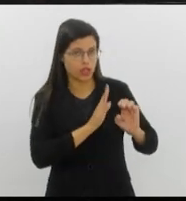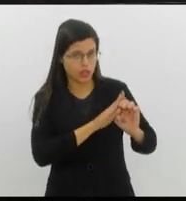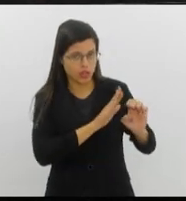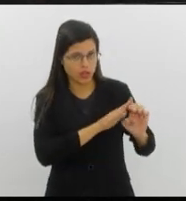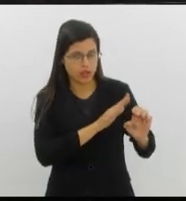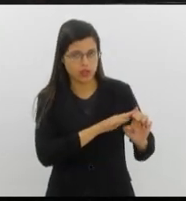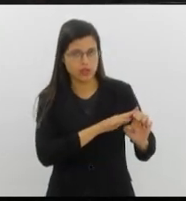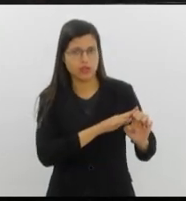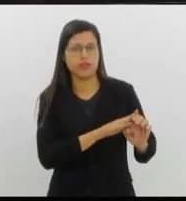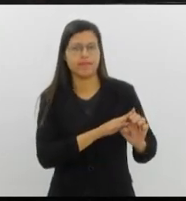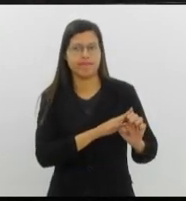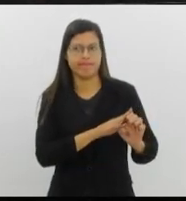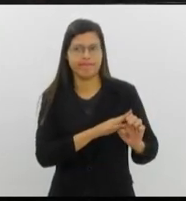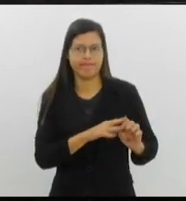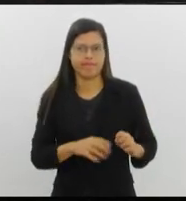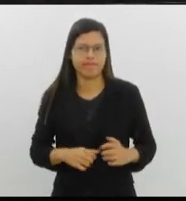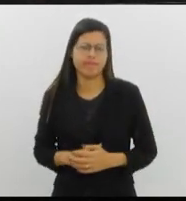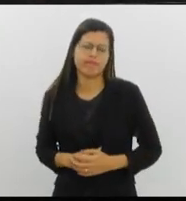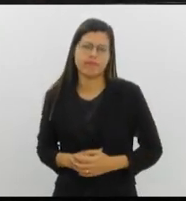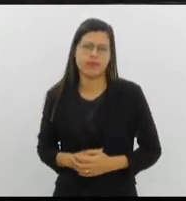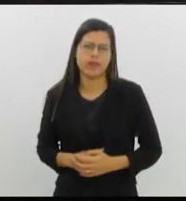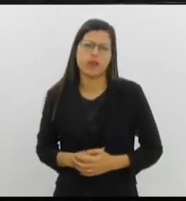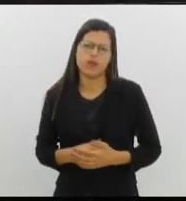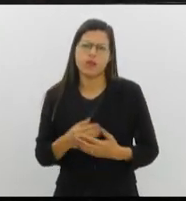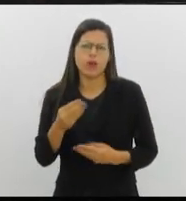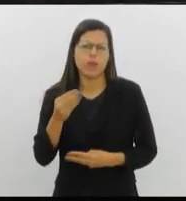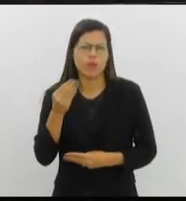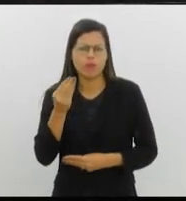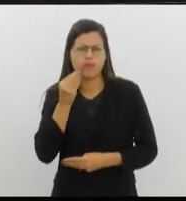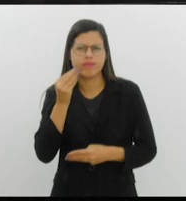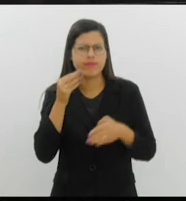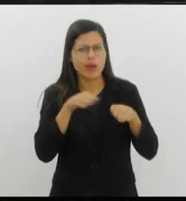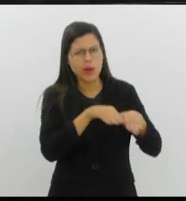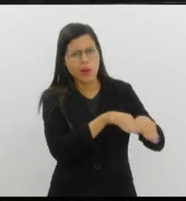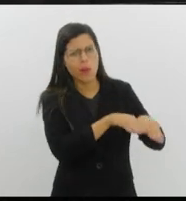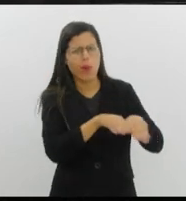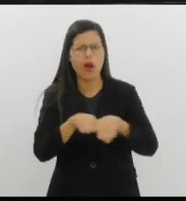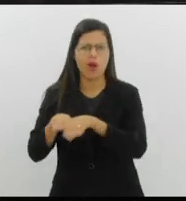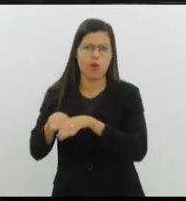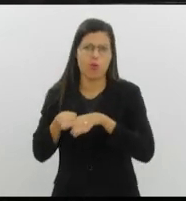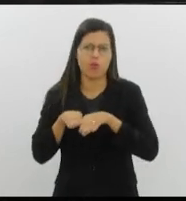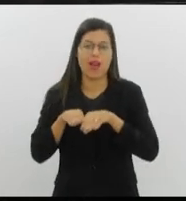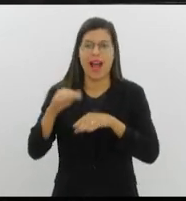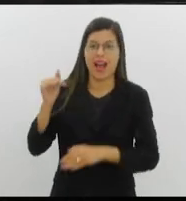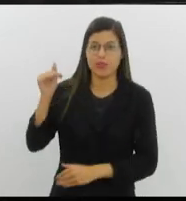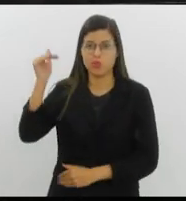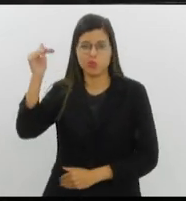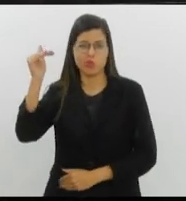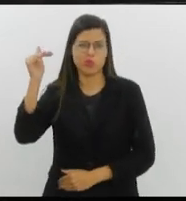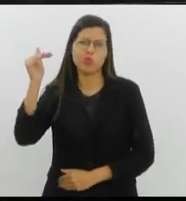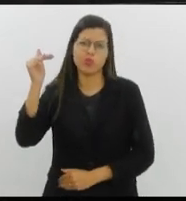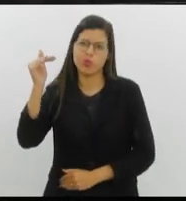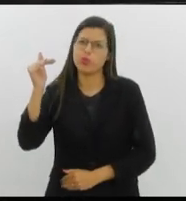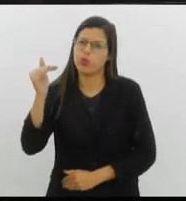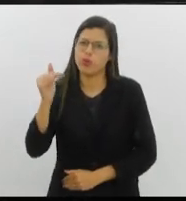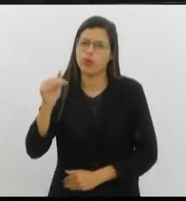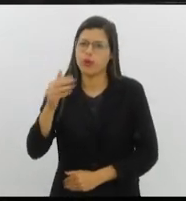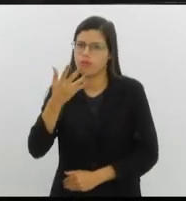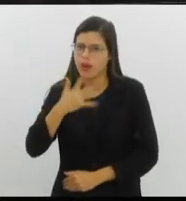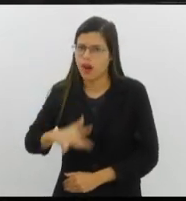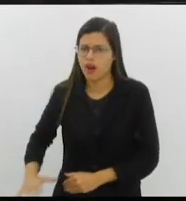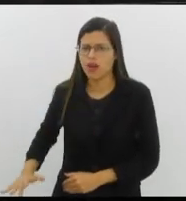na boa, vamos de igual para igual, de adulto para adulto. Deixem as crianças em paz.